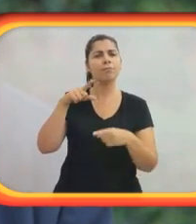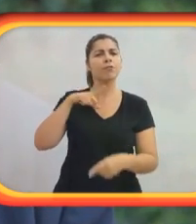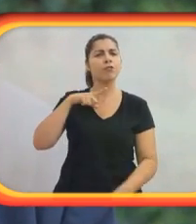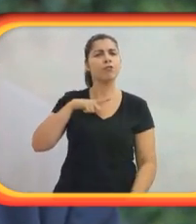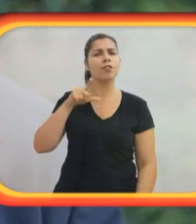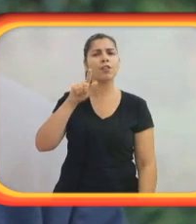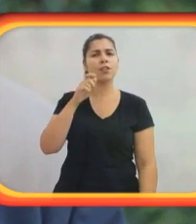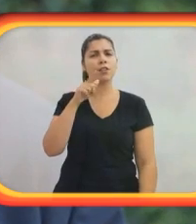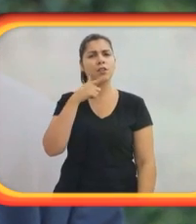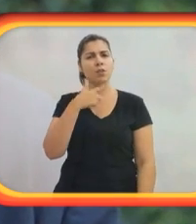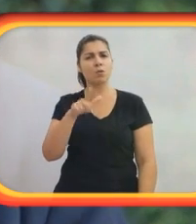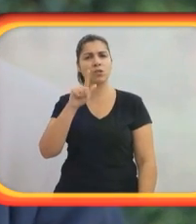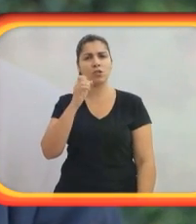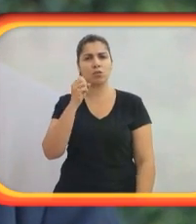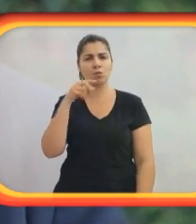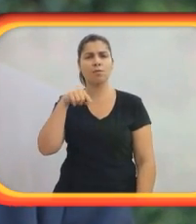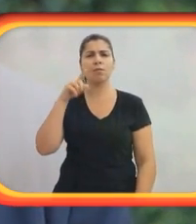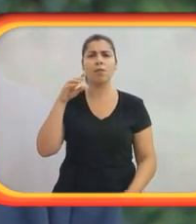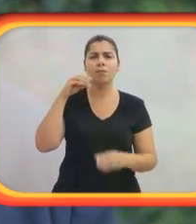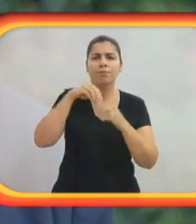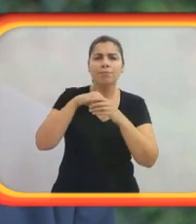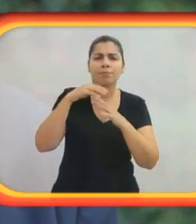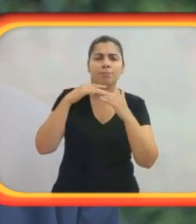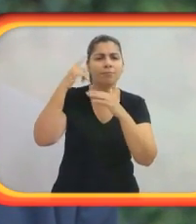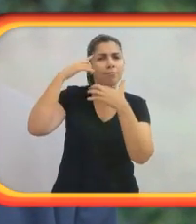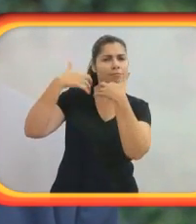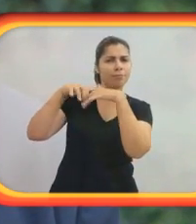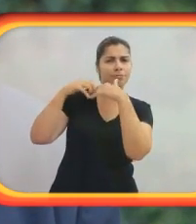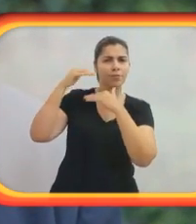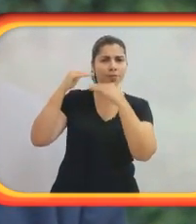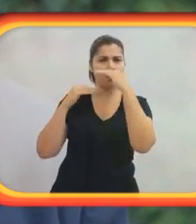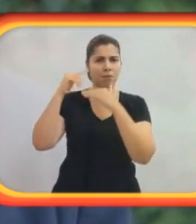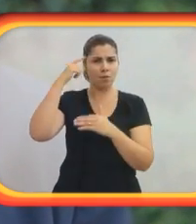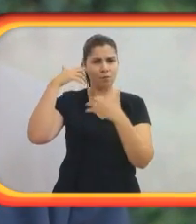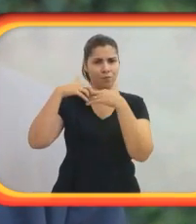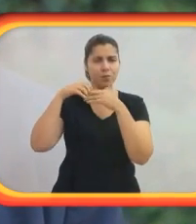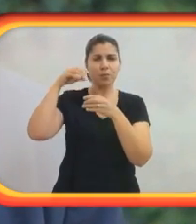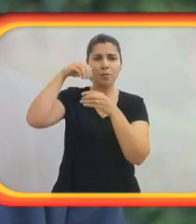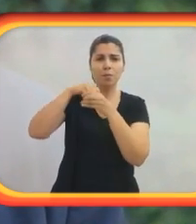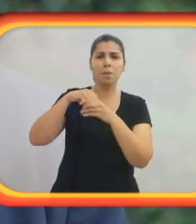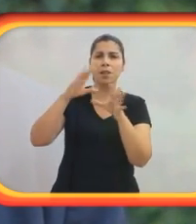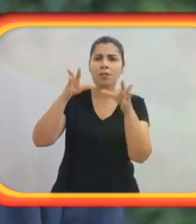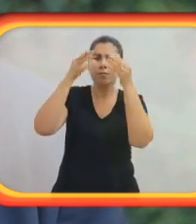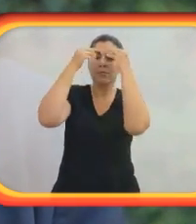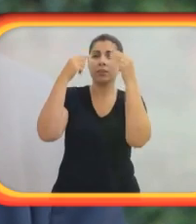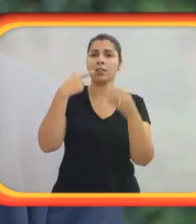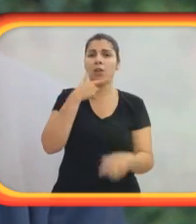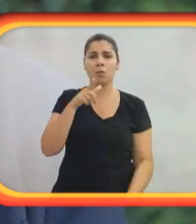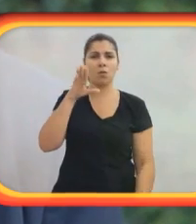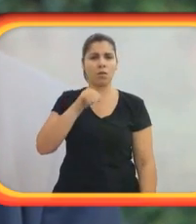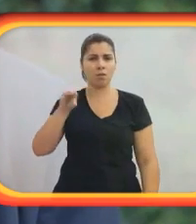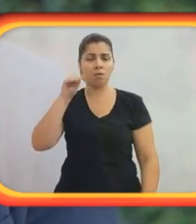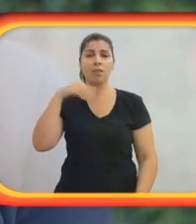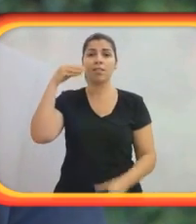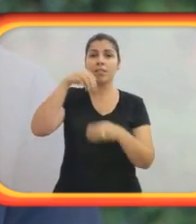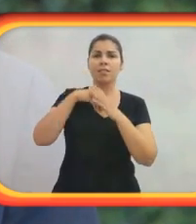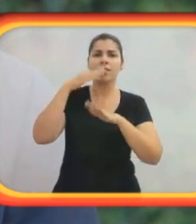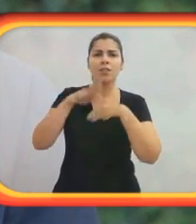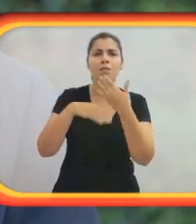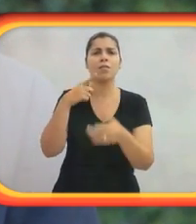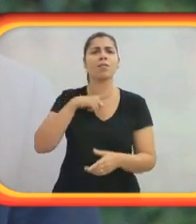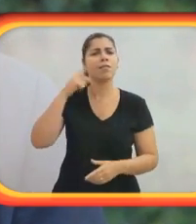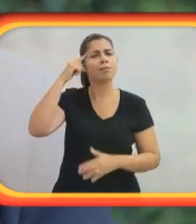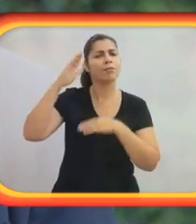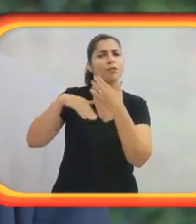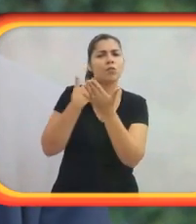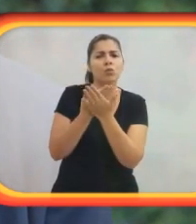a nível do cérebro, no mesmo local onde é armazenada a língua oral. A partir daí começou todo a haver um desenvolvimento e um estudo da língua